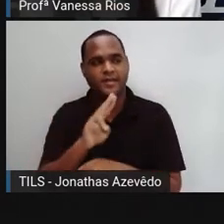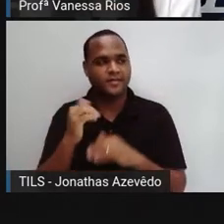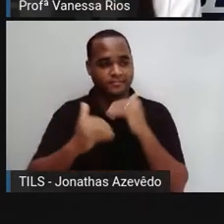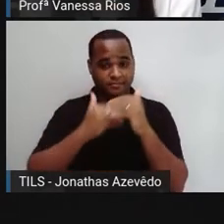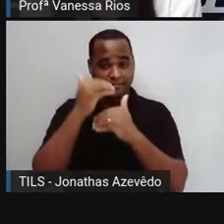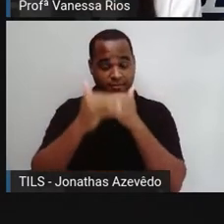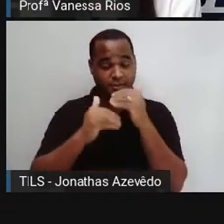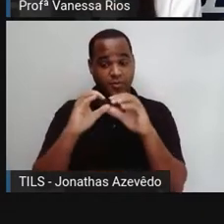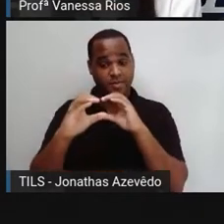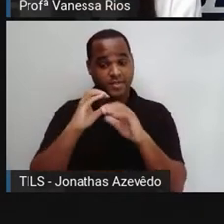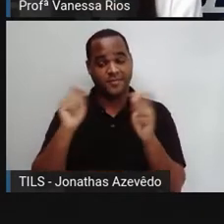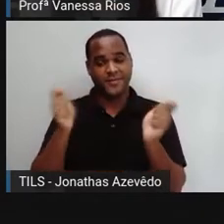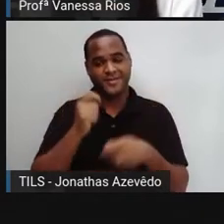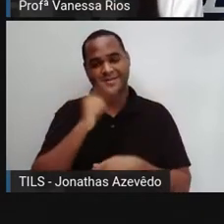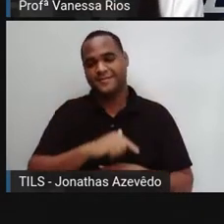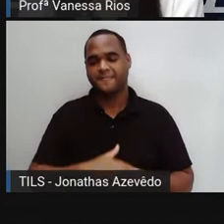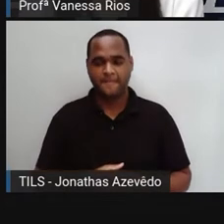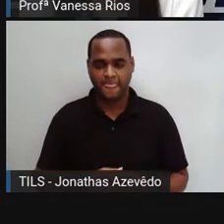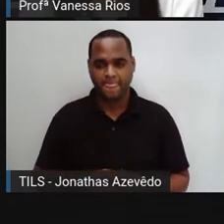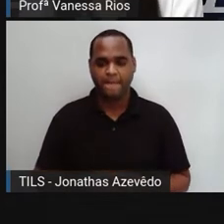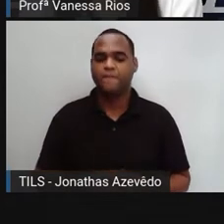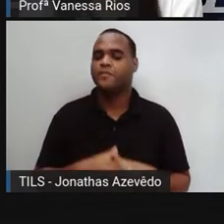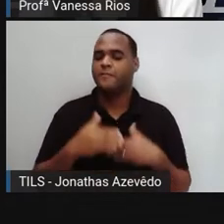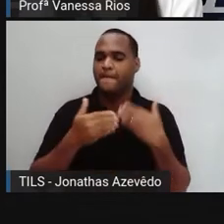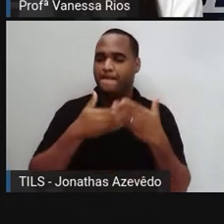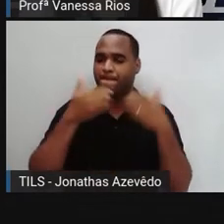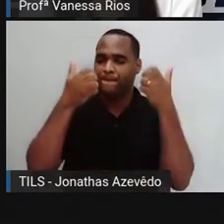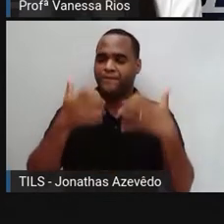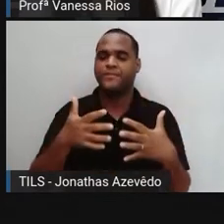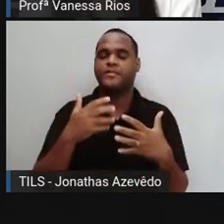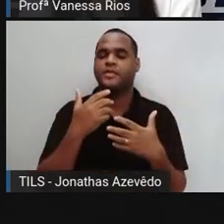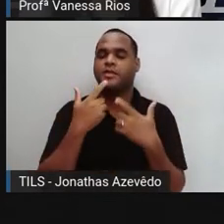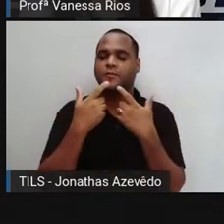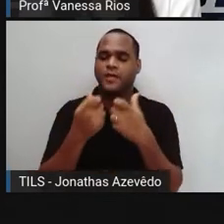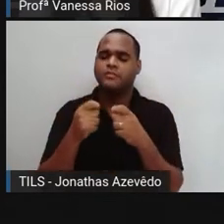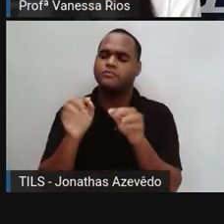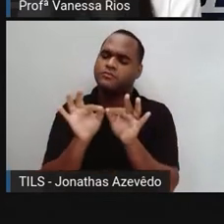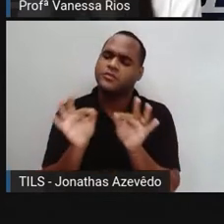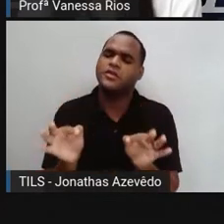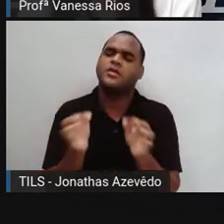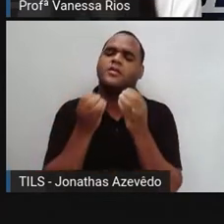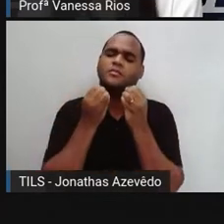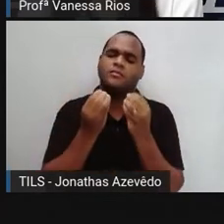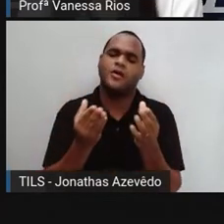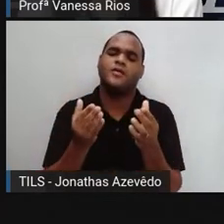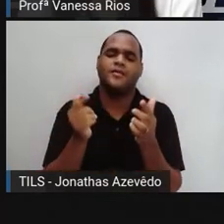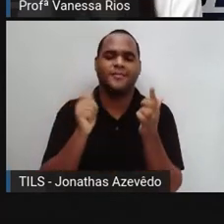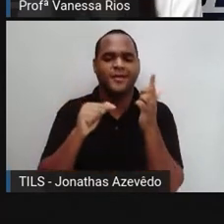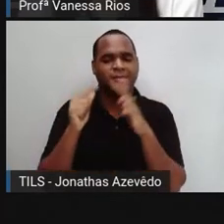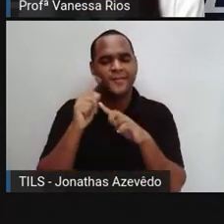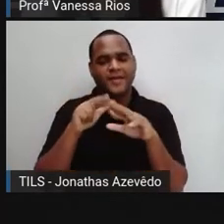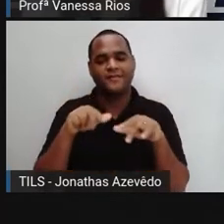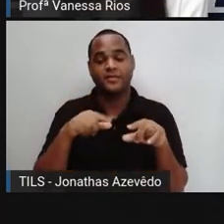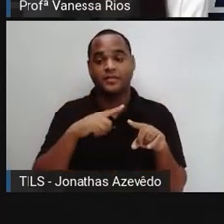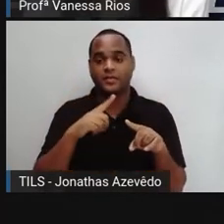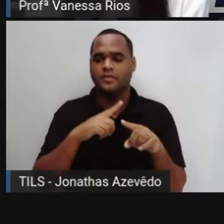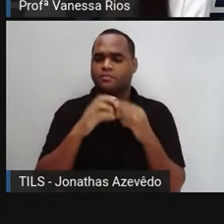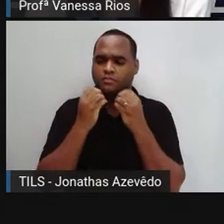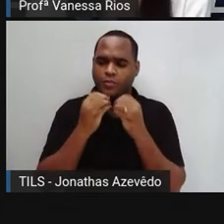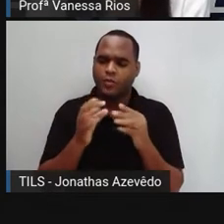processo de comunicação. Então, é permitido aí uma linguagem mais simples, não é? Uma linguagem